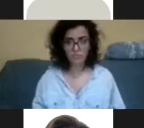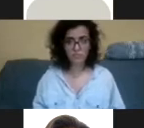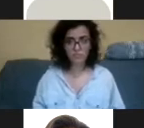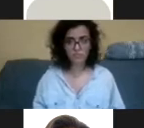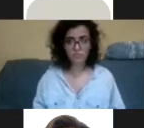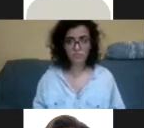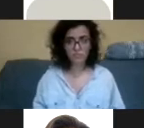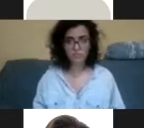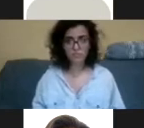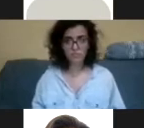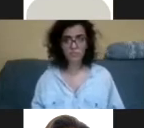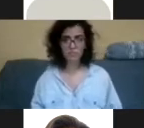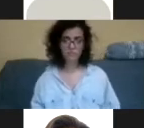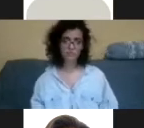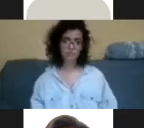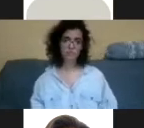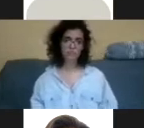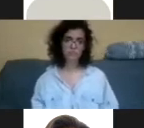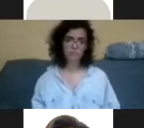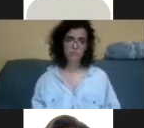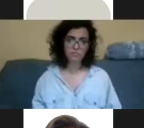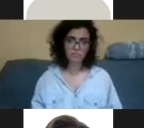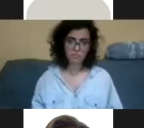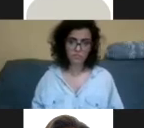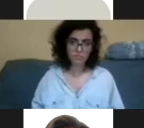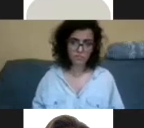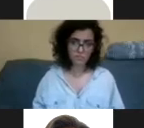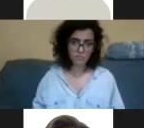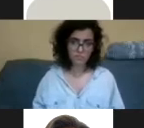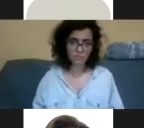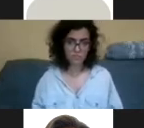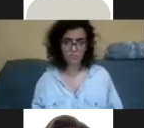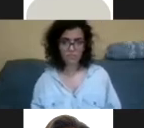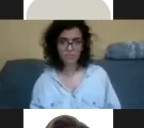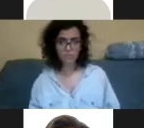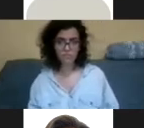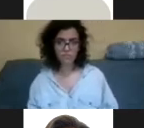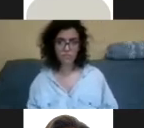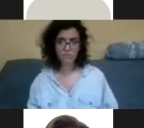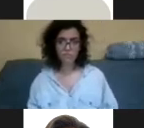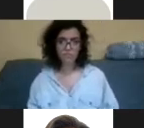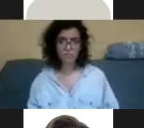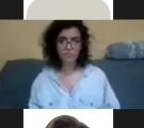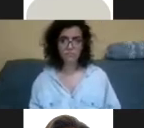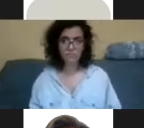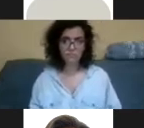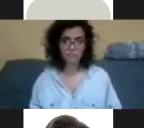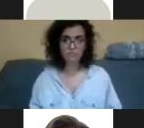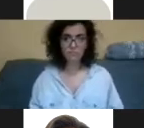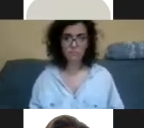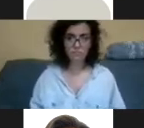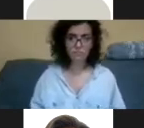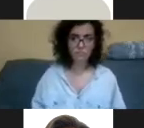trata. E aí, de novo, fundo branco, letras pretas, informação lá, perigo,